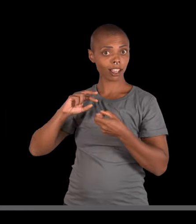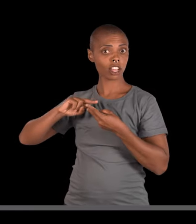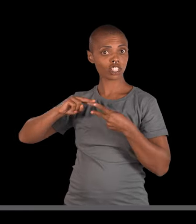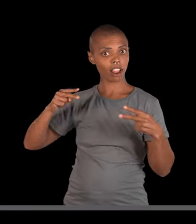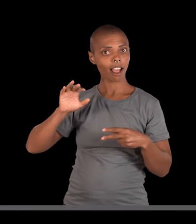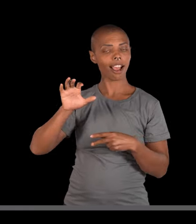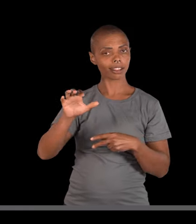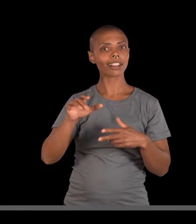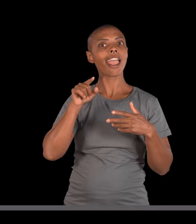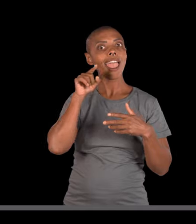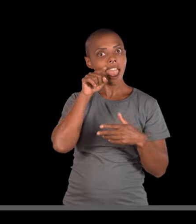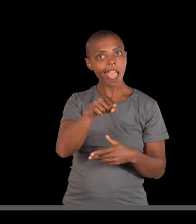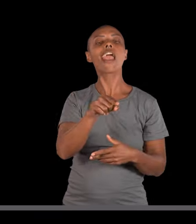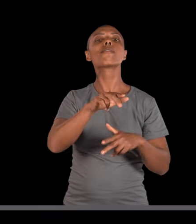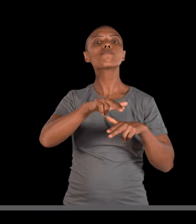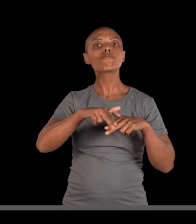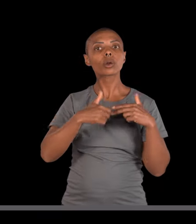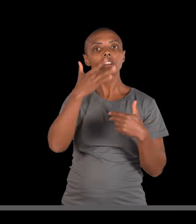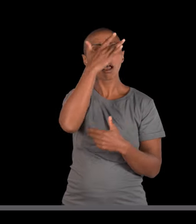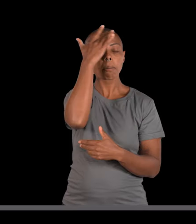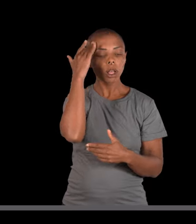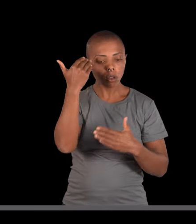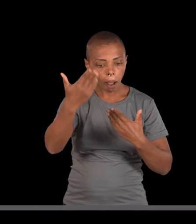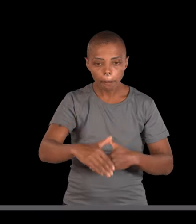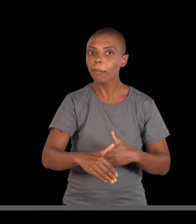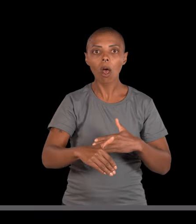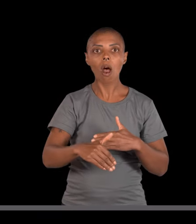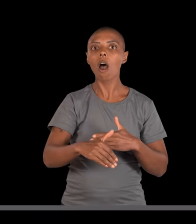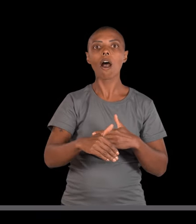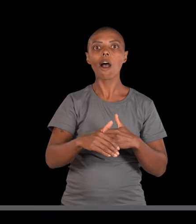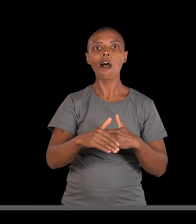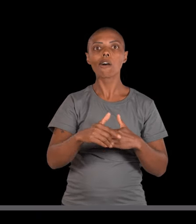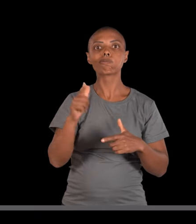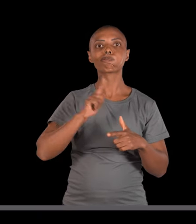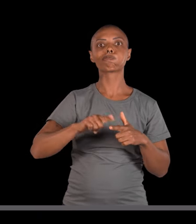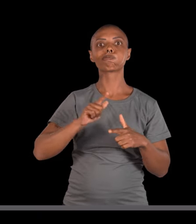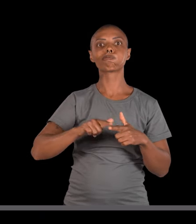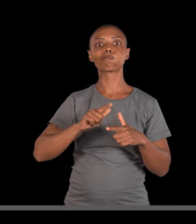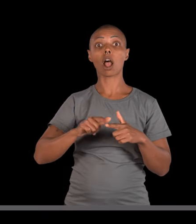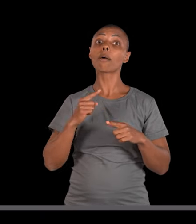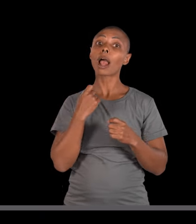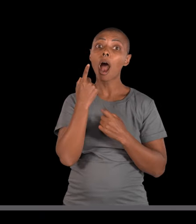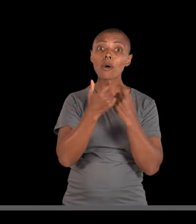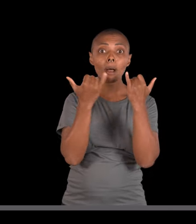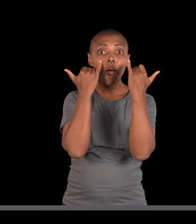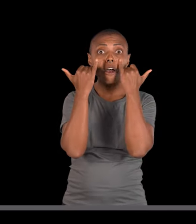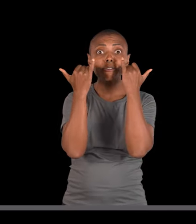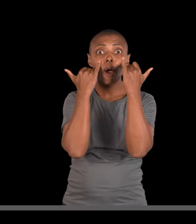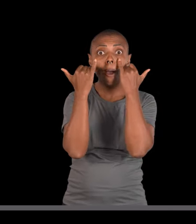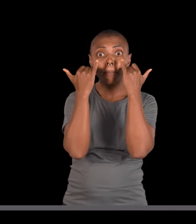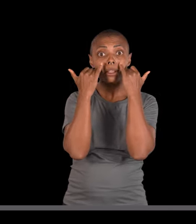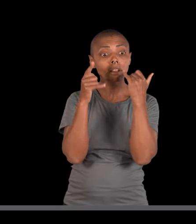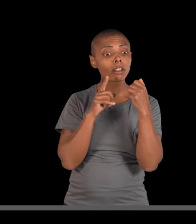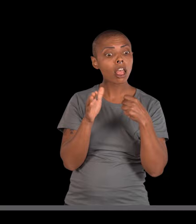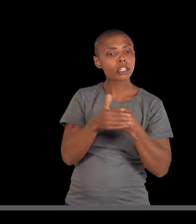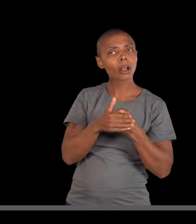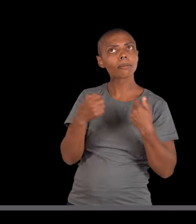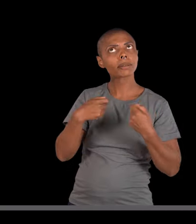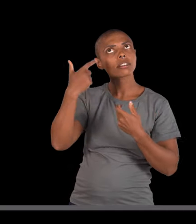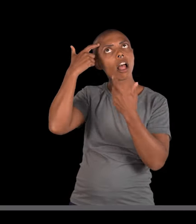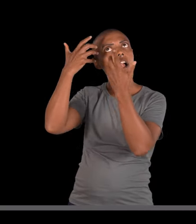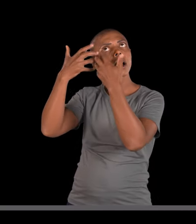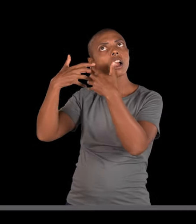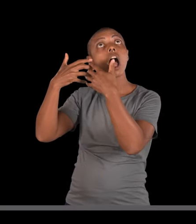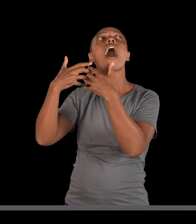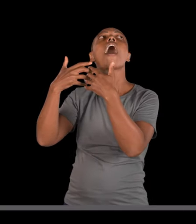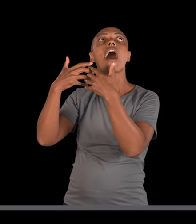porque isso acontece na genética. E geralmente é o que ferra o aluno. Tem informações que estão escondidinhas. E aí você tem que